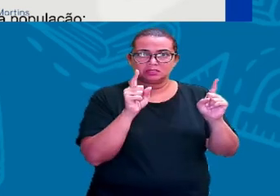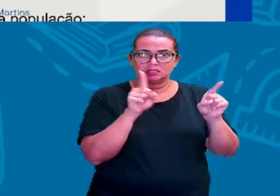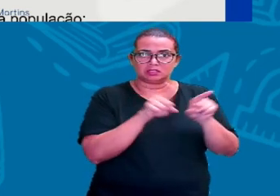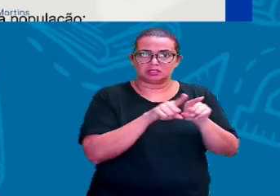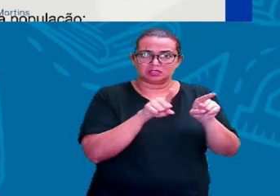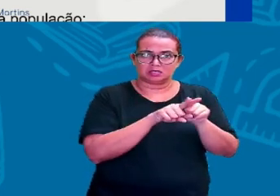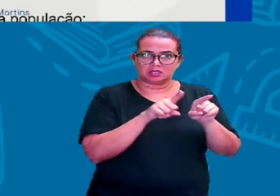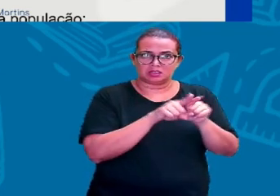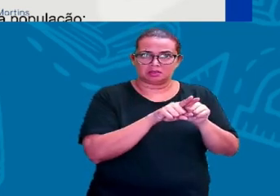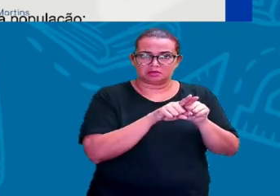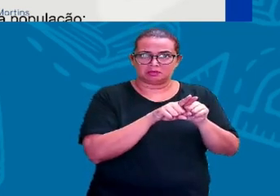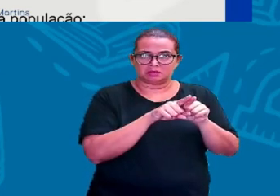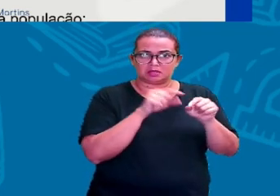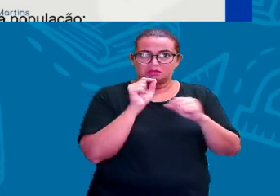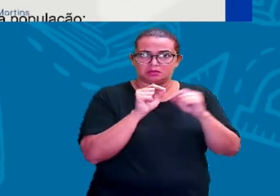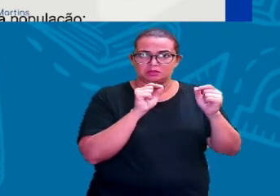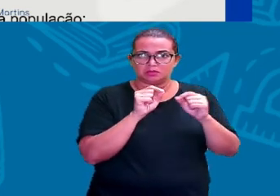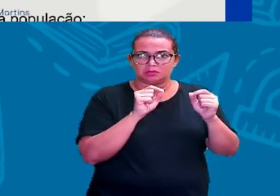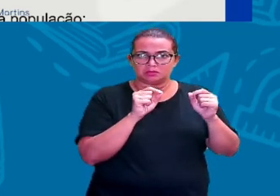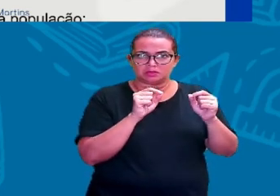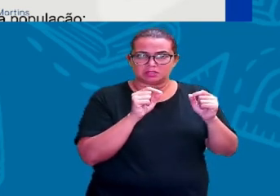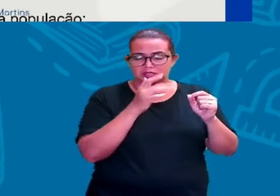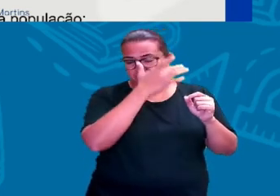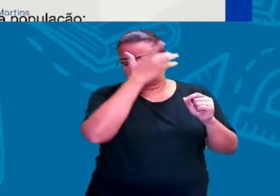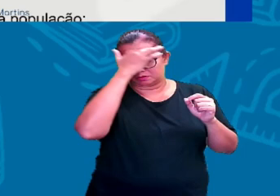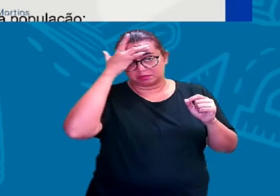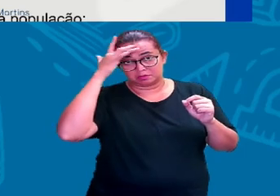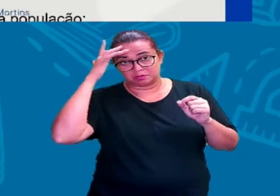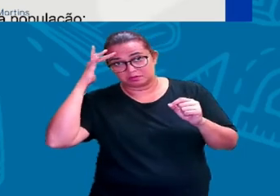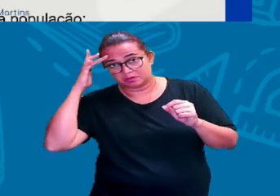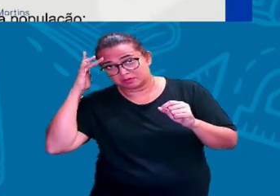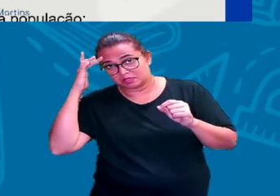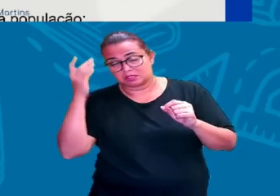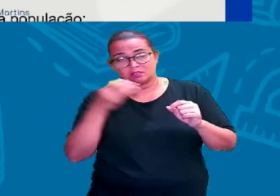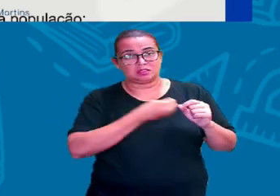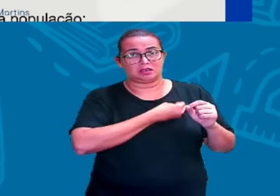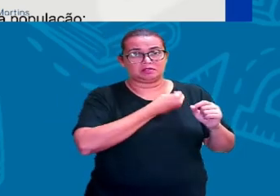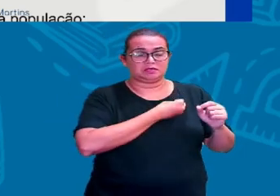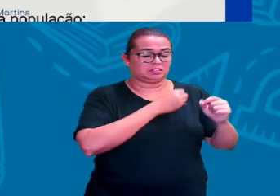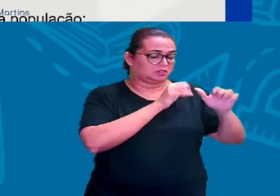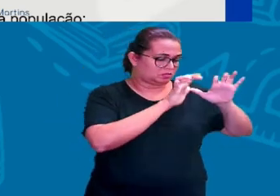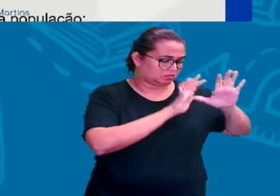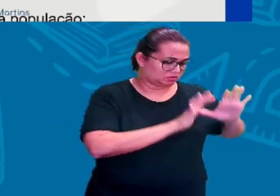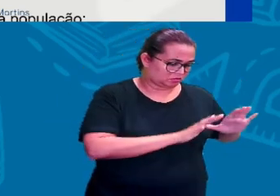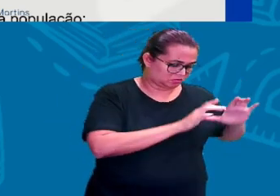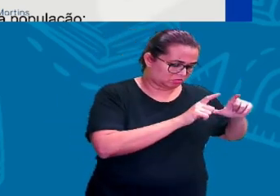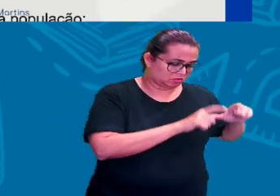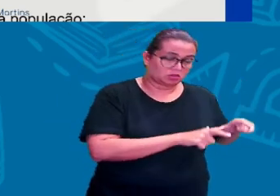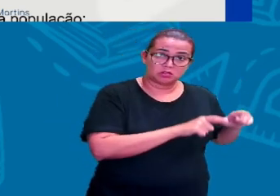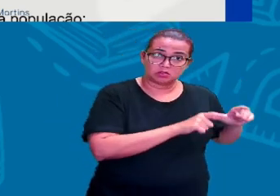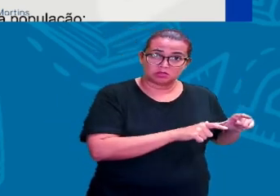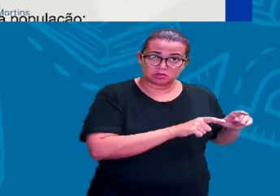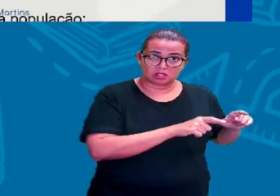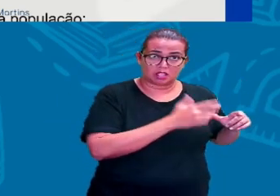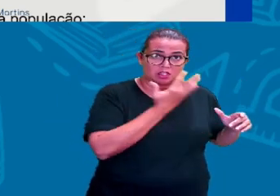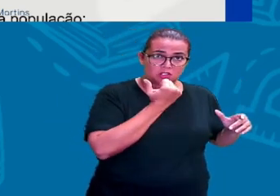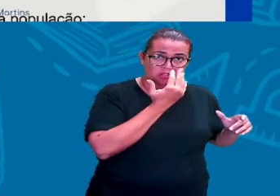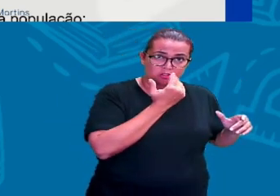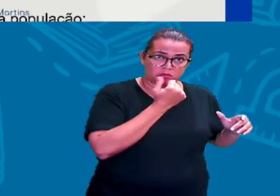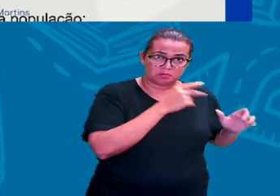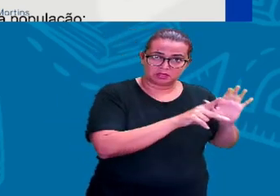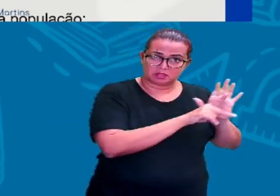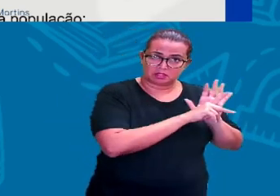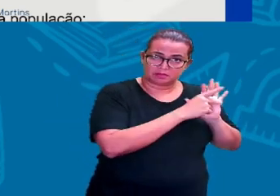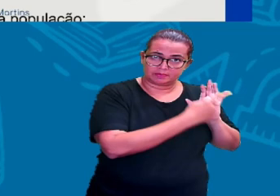socioculturais, porque agora as pessoas, elas têm condições de viver em um determinado lugar, elas produzem seus próprios alimentos,